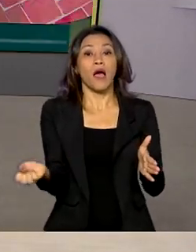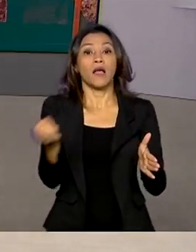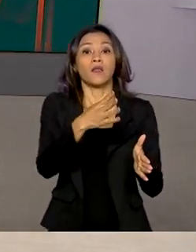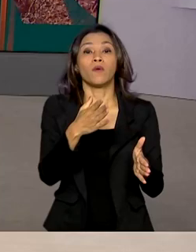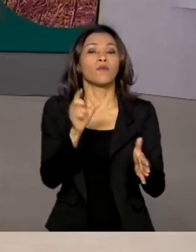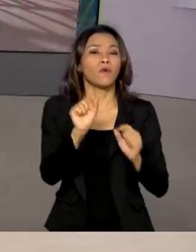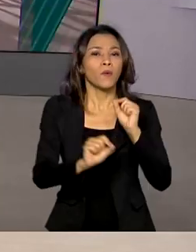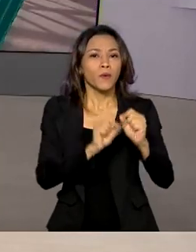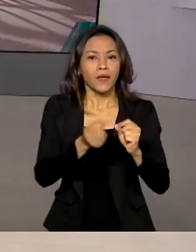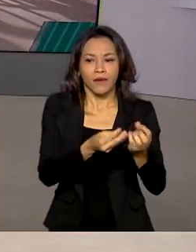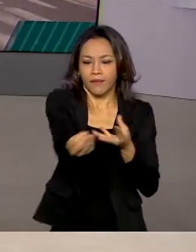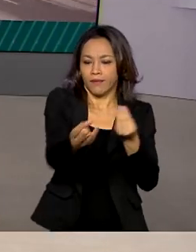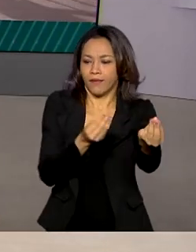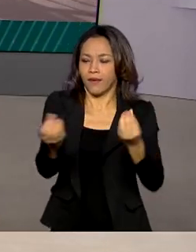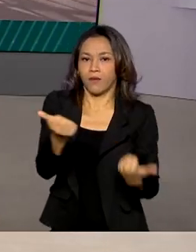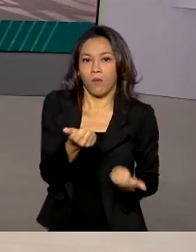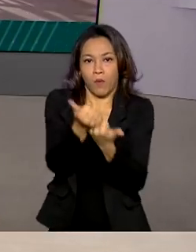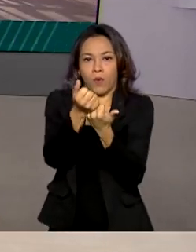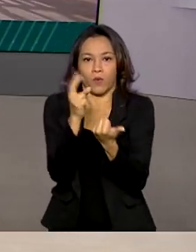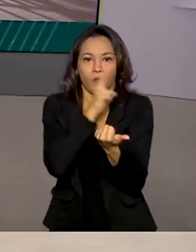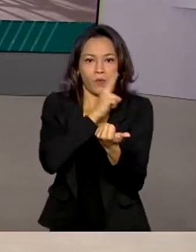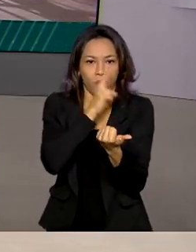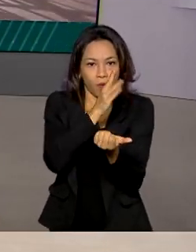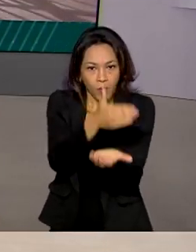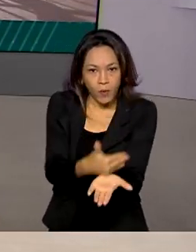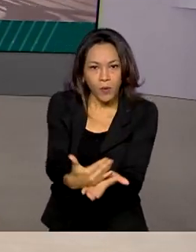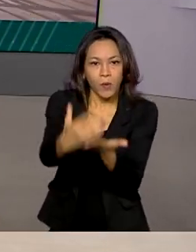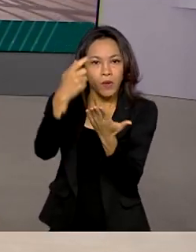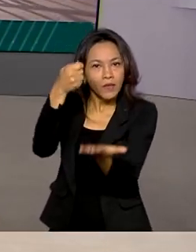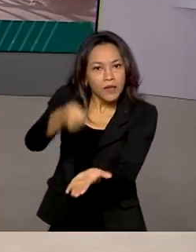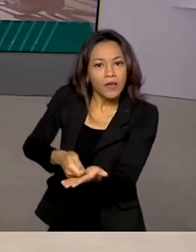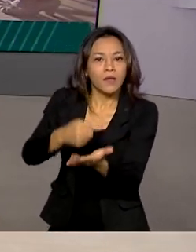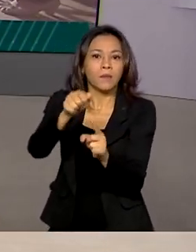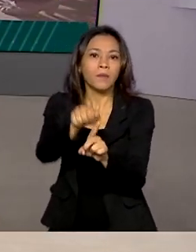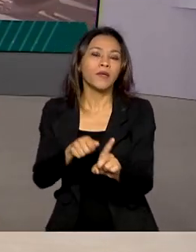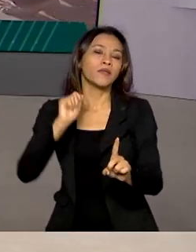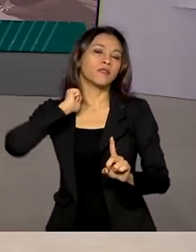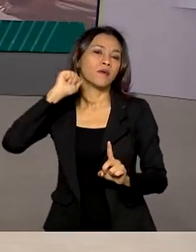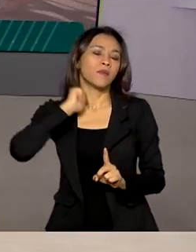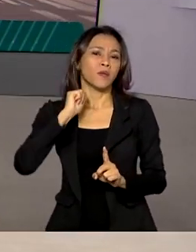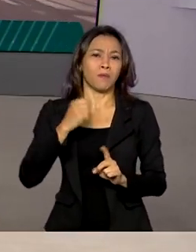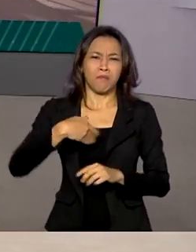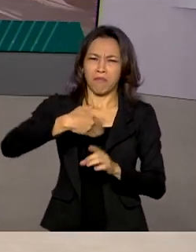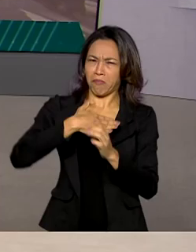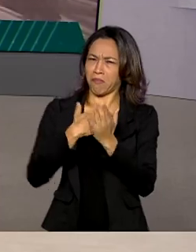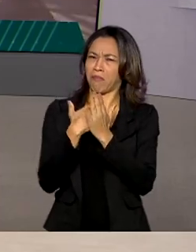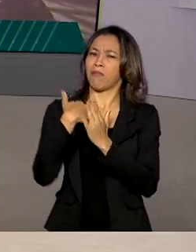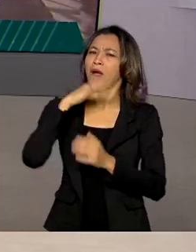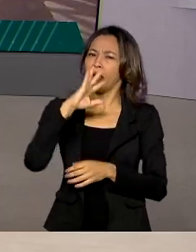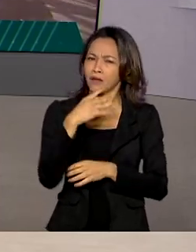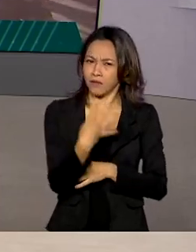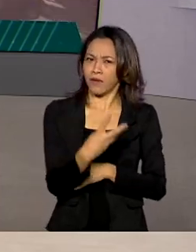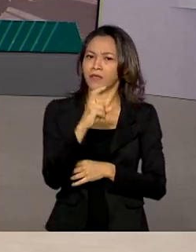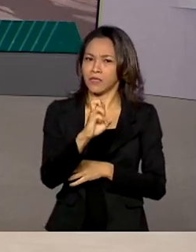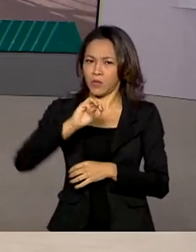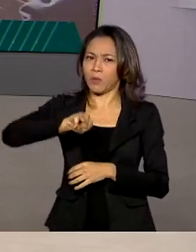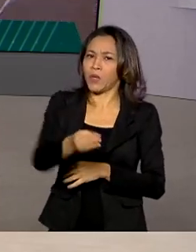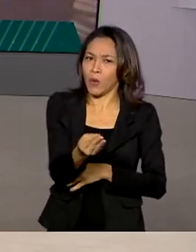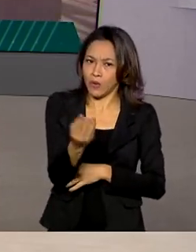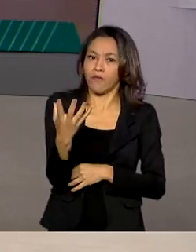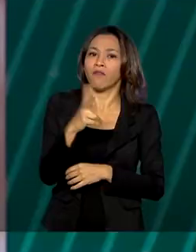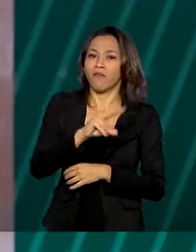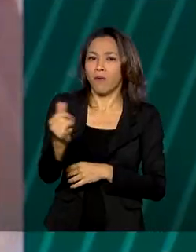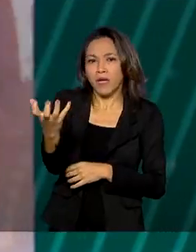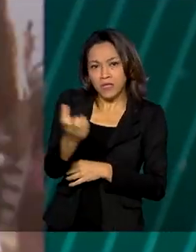emergencial começa a ser paga em abril. Mais de 45 milhões de brasileiros devem receber quatro parcelas do